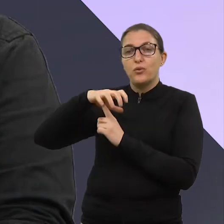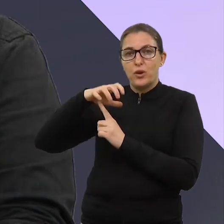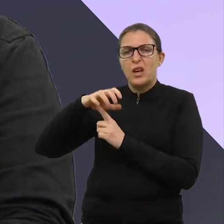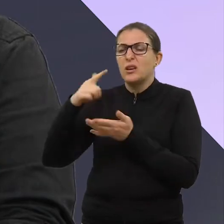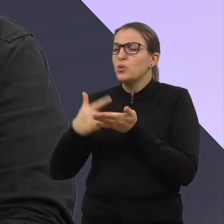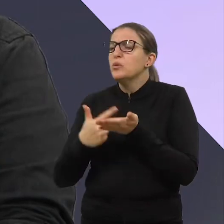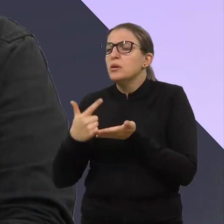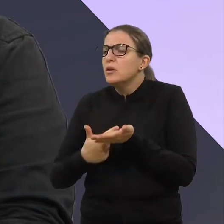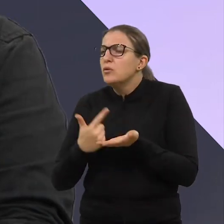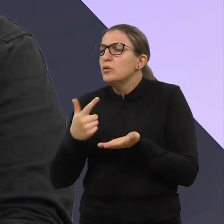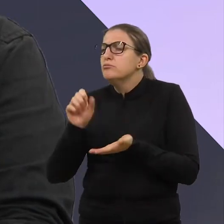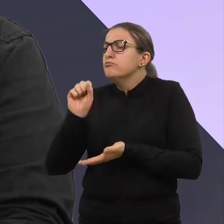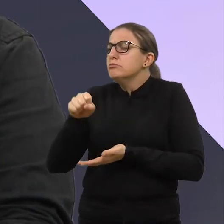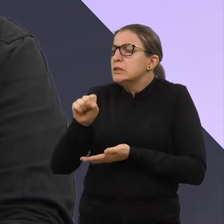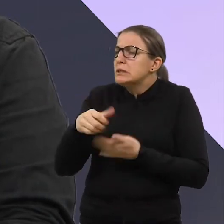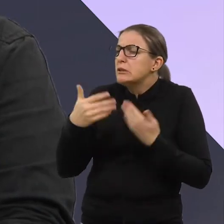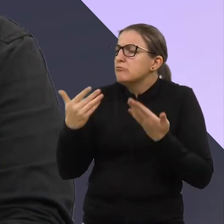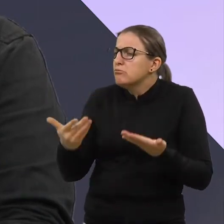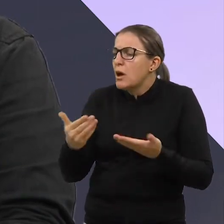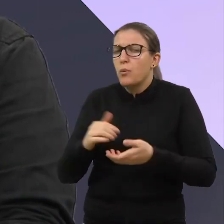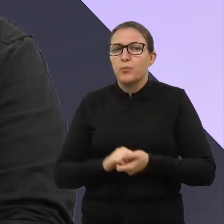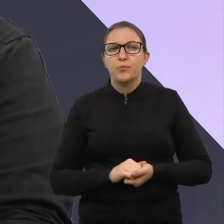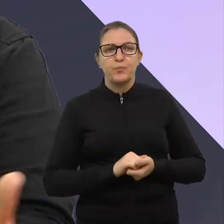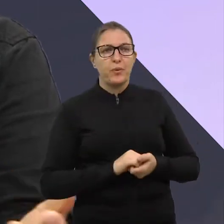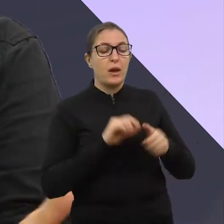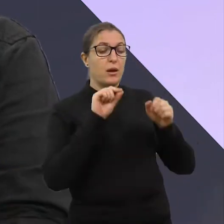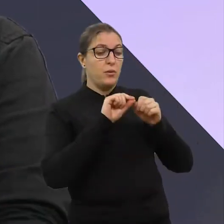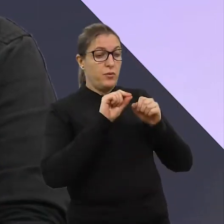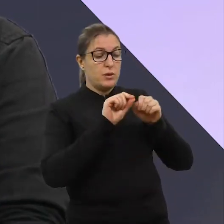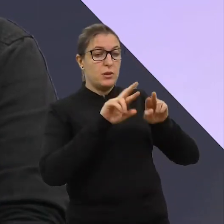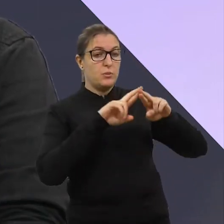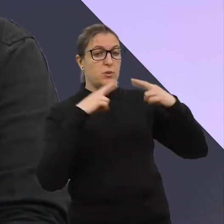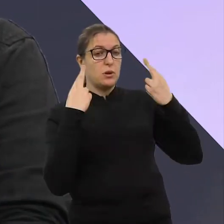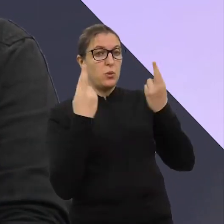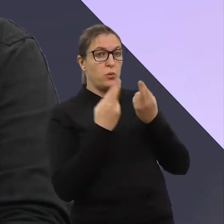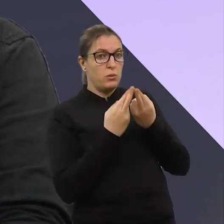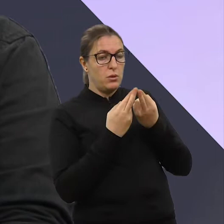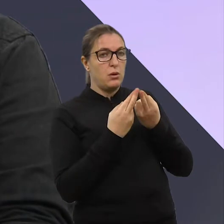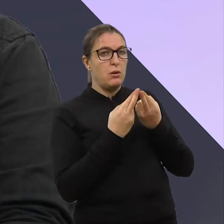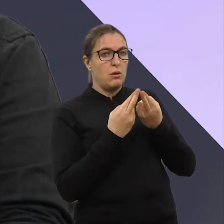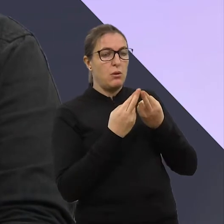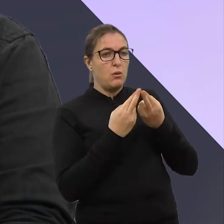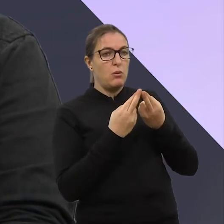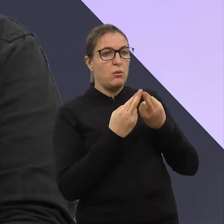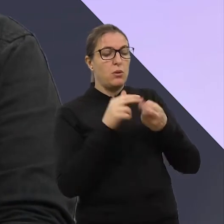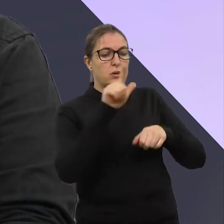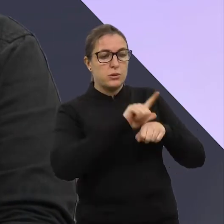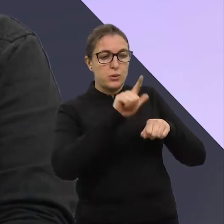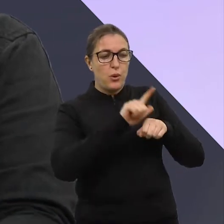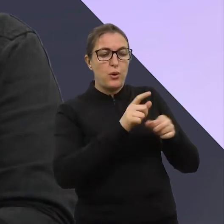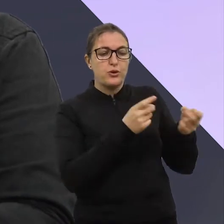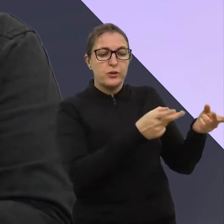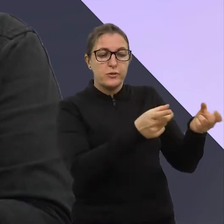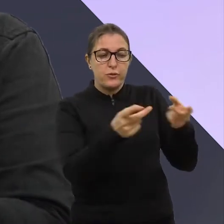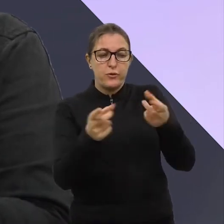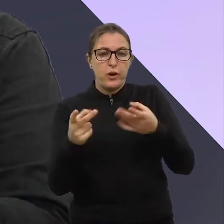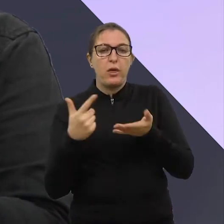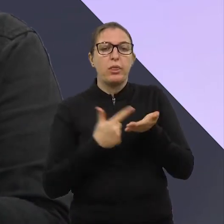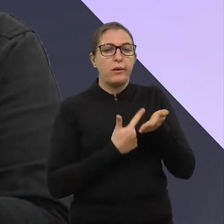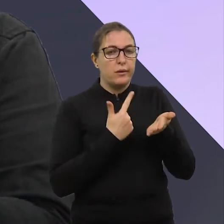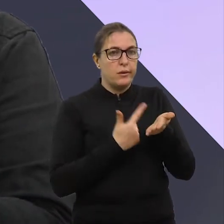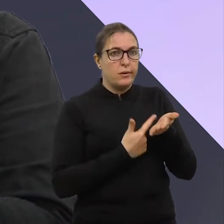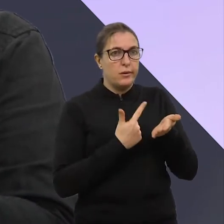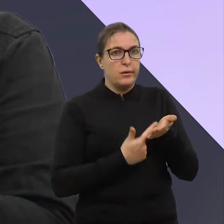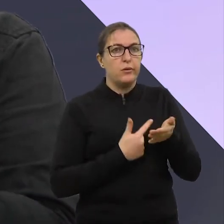Olha, Cris, a gente fez uma reunião com os livreiros agora, nos últimos dias, e é isso. A gente